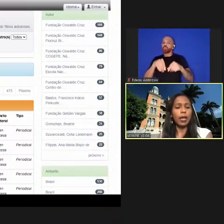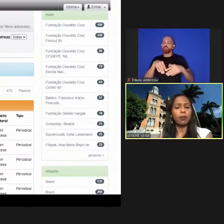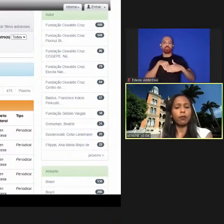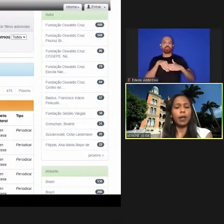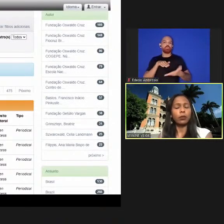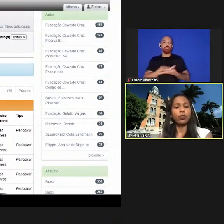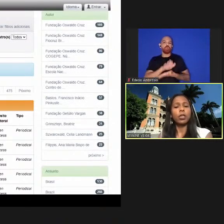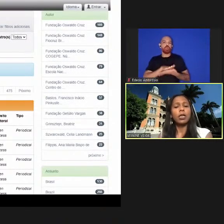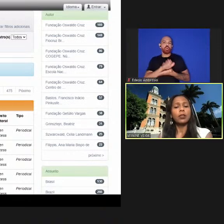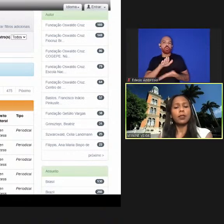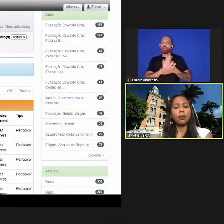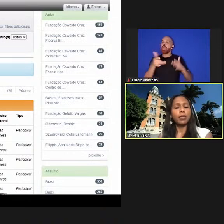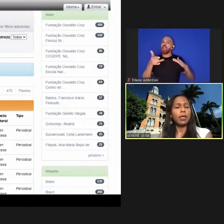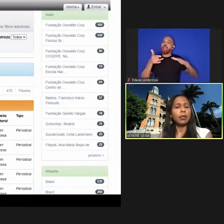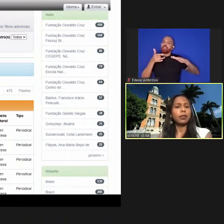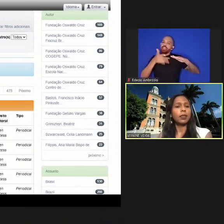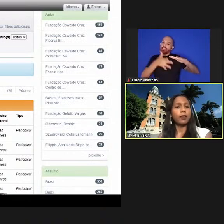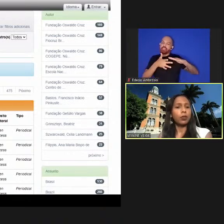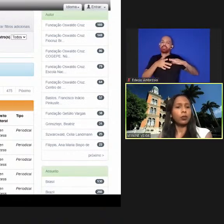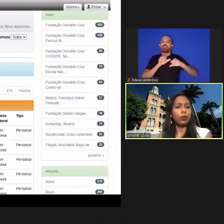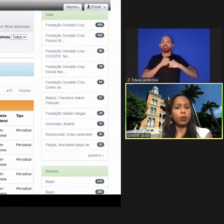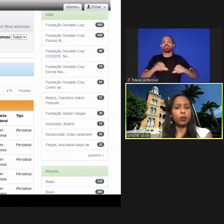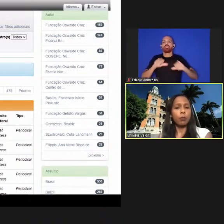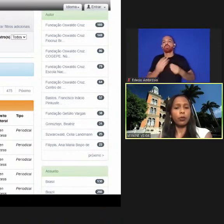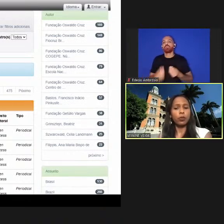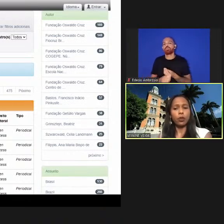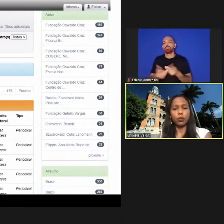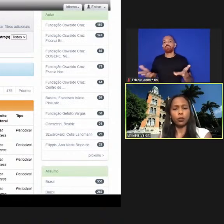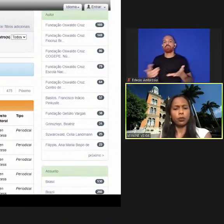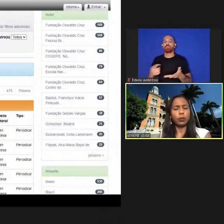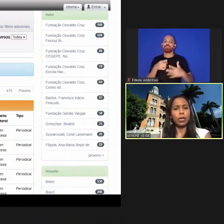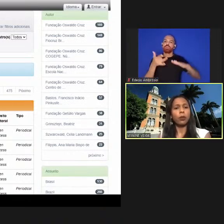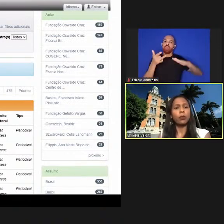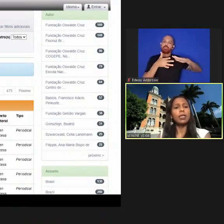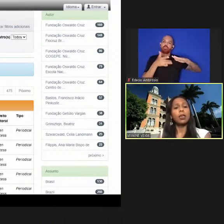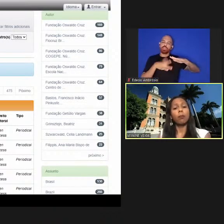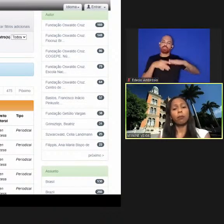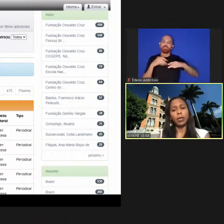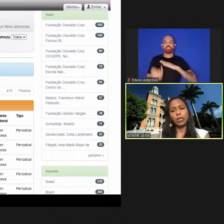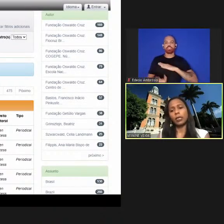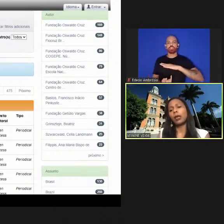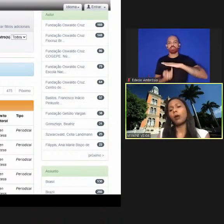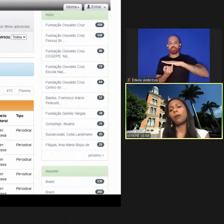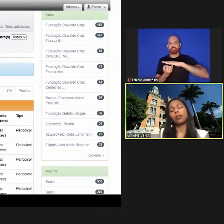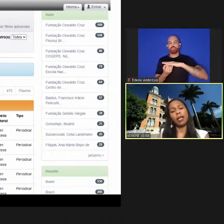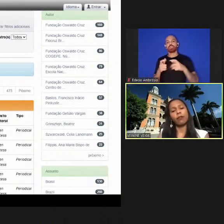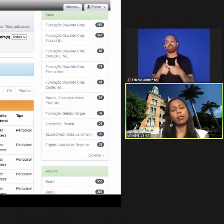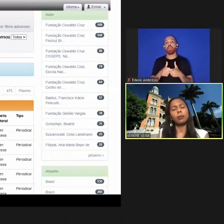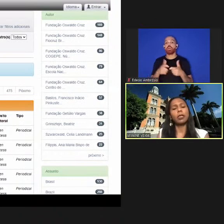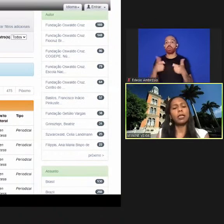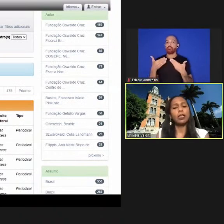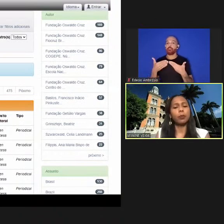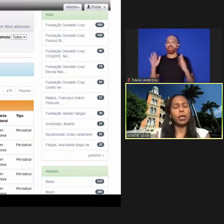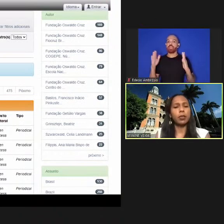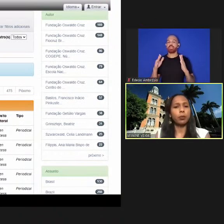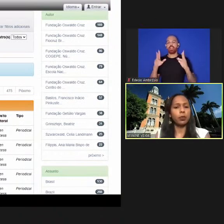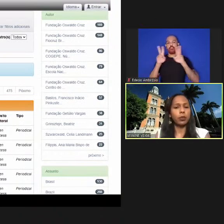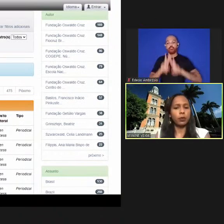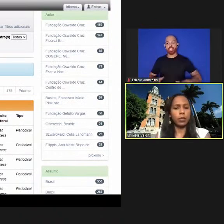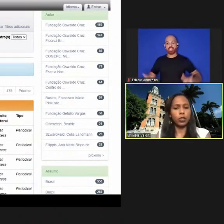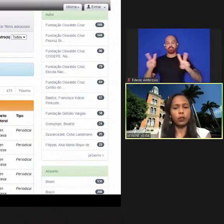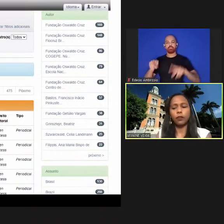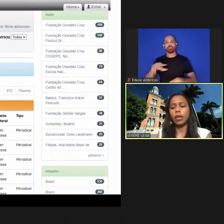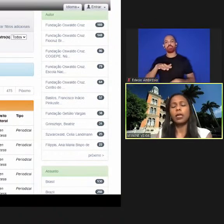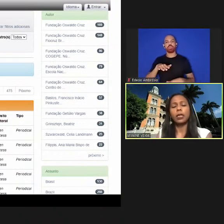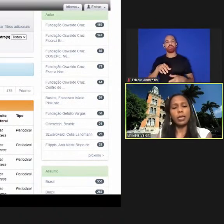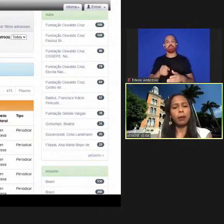arquivados disseminados através do nosso repositório institucional que amplia e dá visibilidade para essa produção